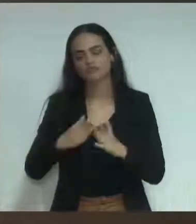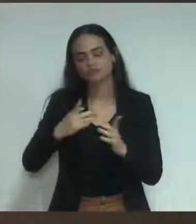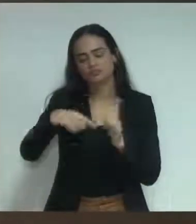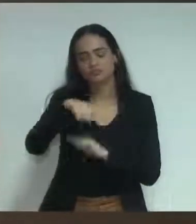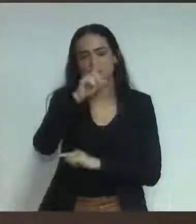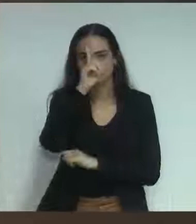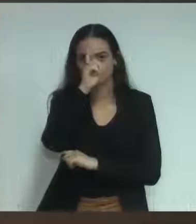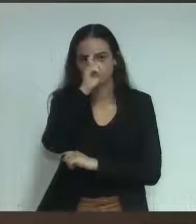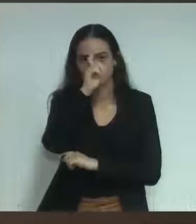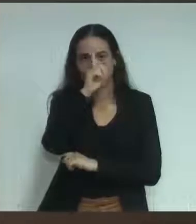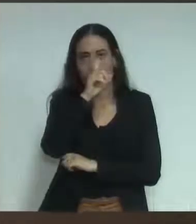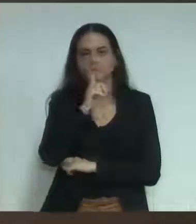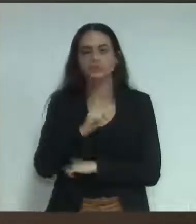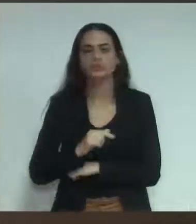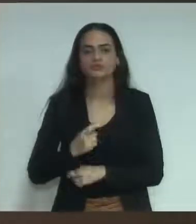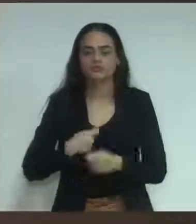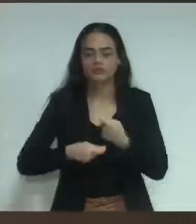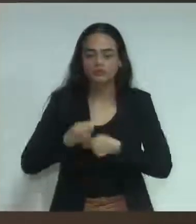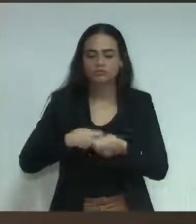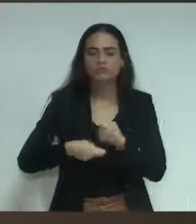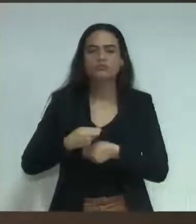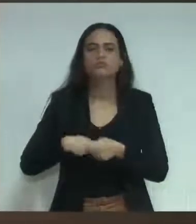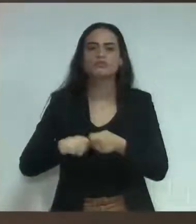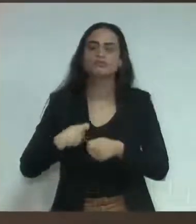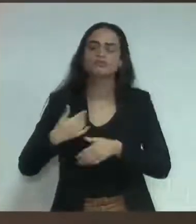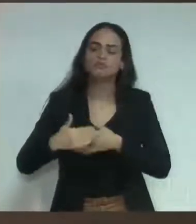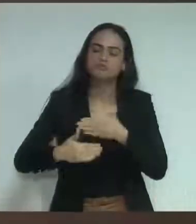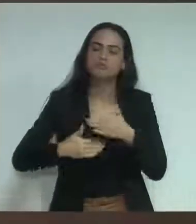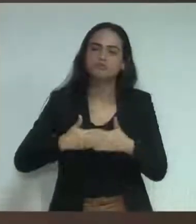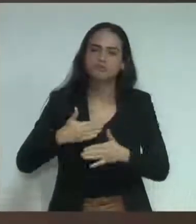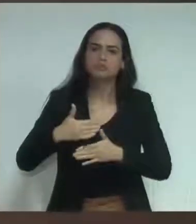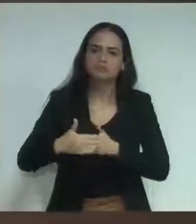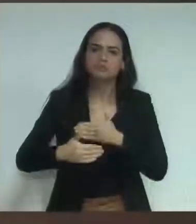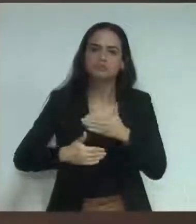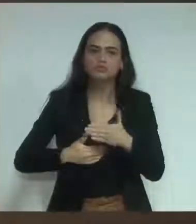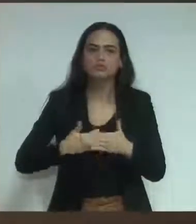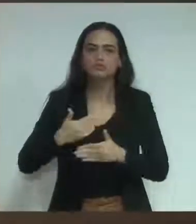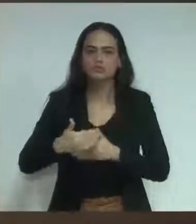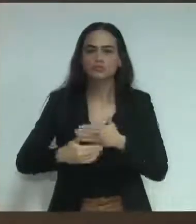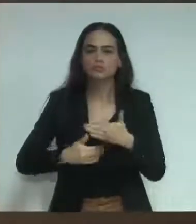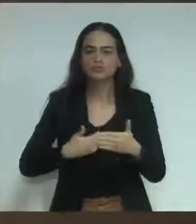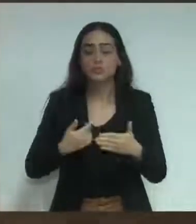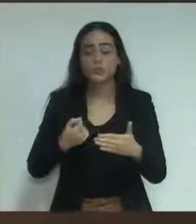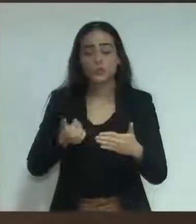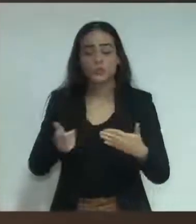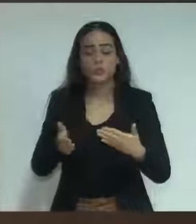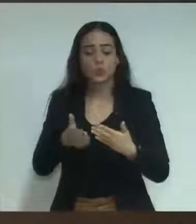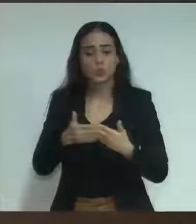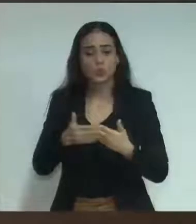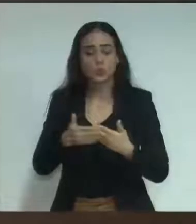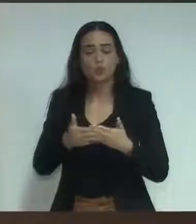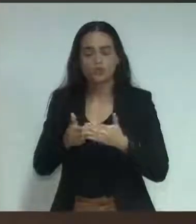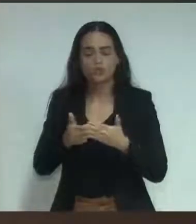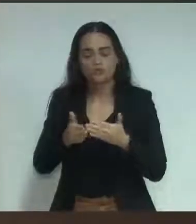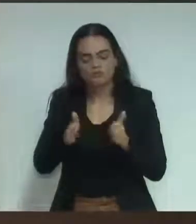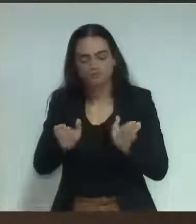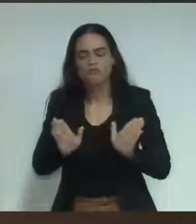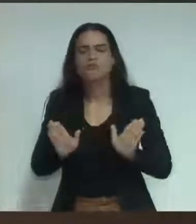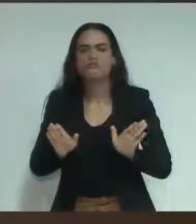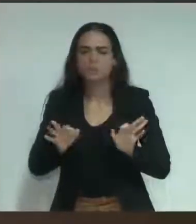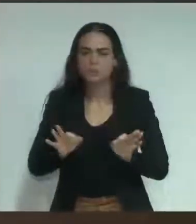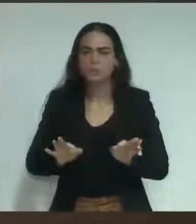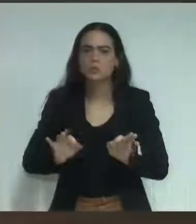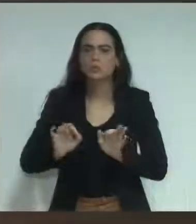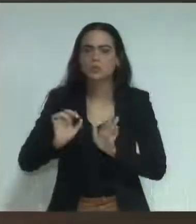sendo executado, após esse quase fechamento, essa situação muito triste, que acho que todos